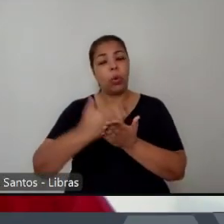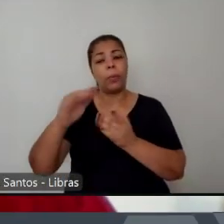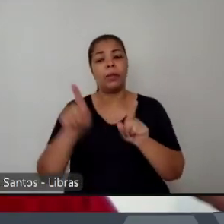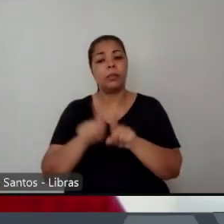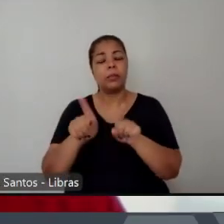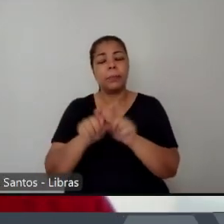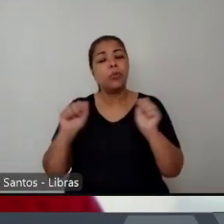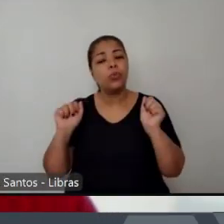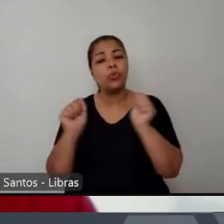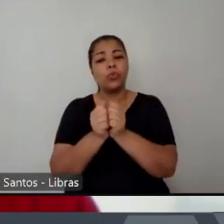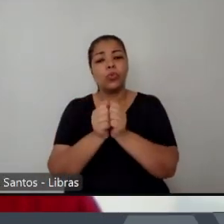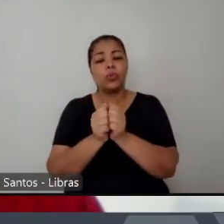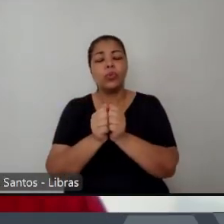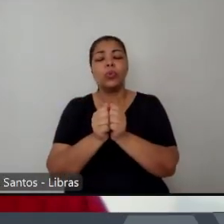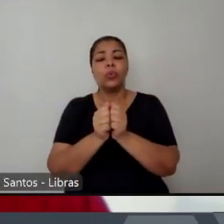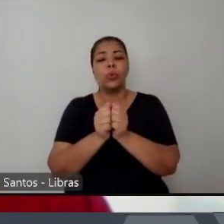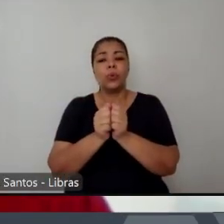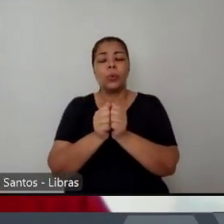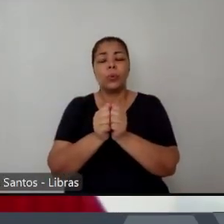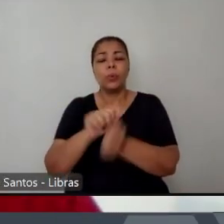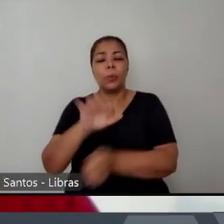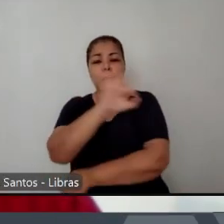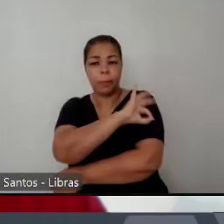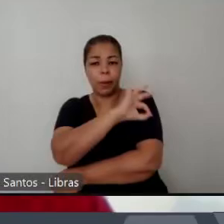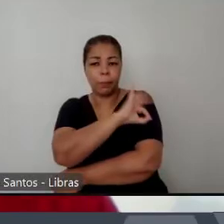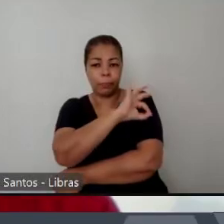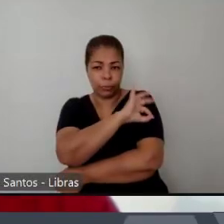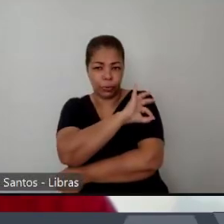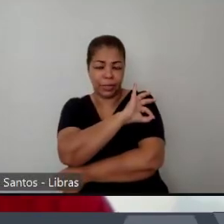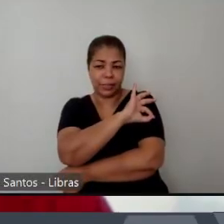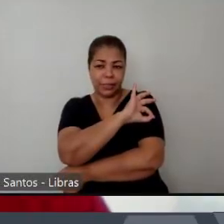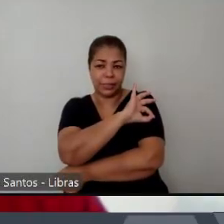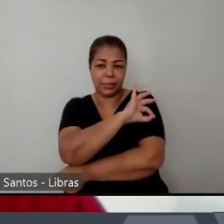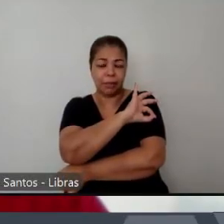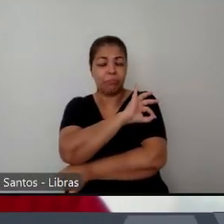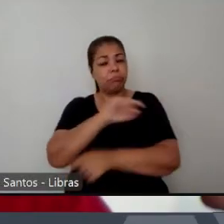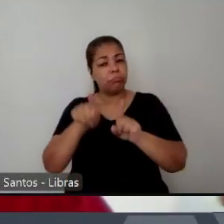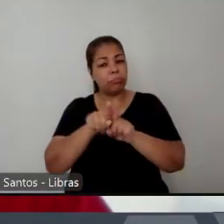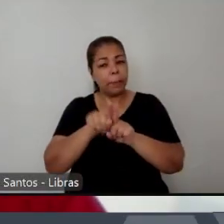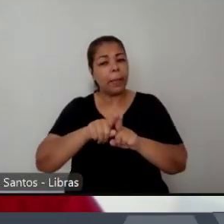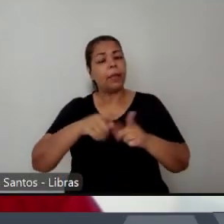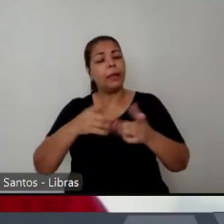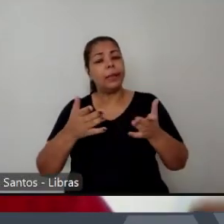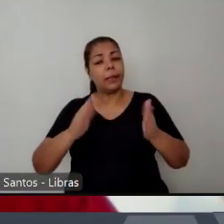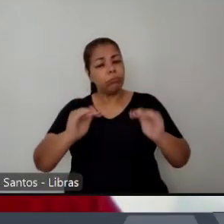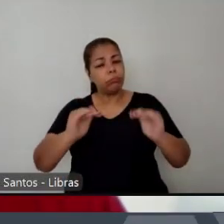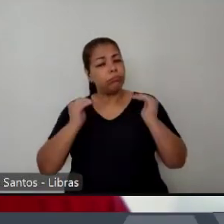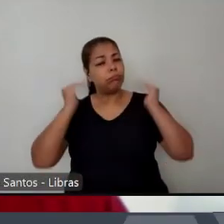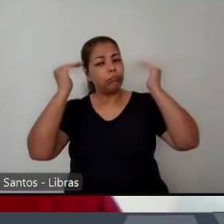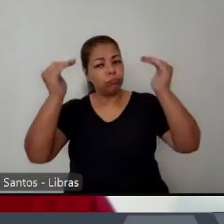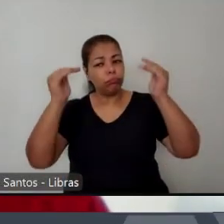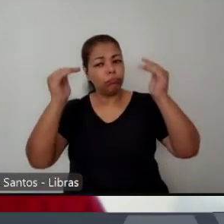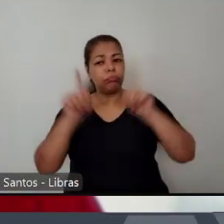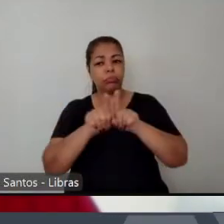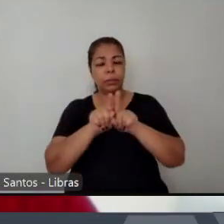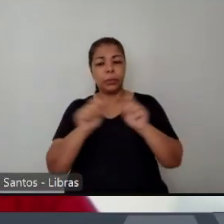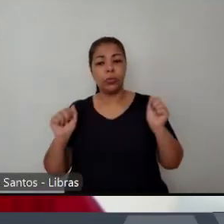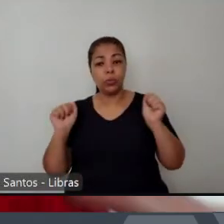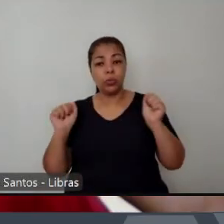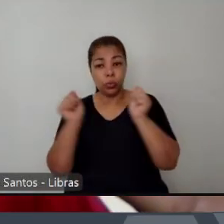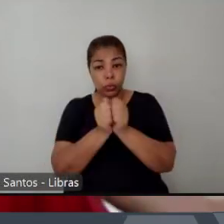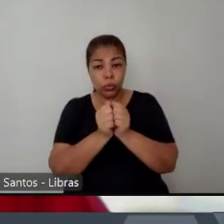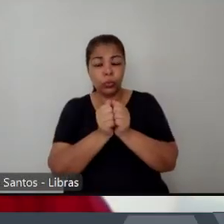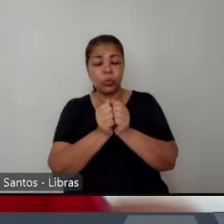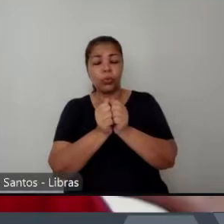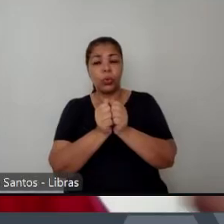territorial e ostensiva, para lidar com a prevenção ao crime de uma forma territorial e ostensiva,